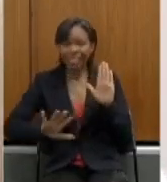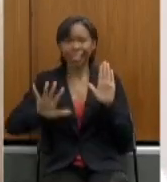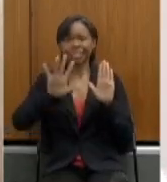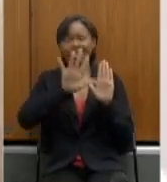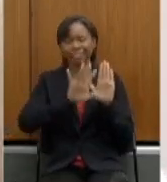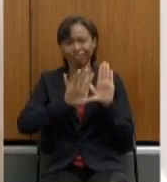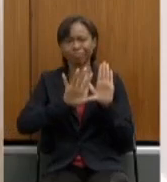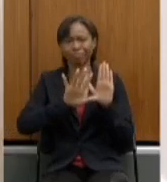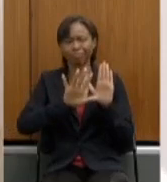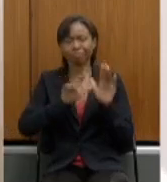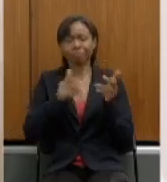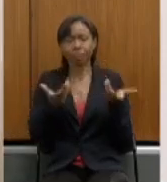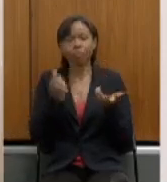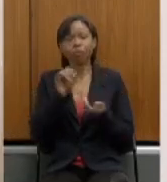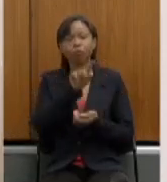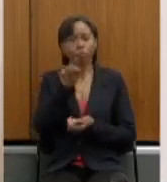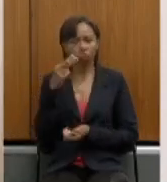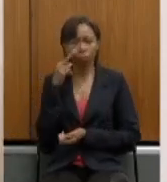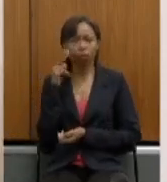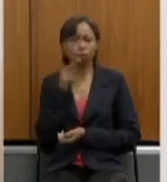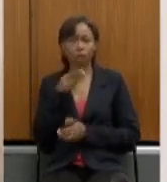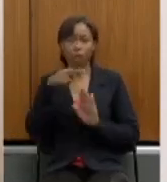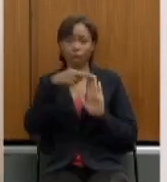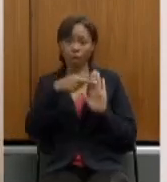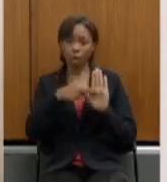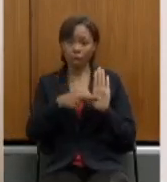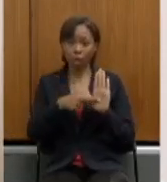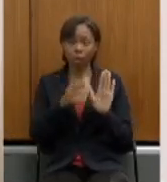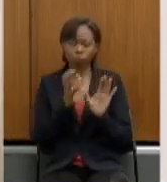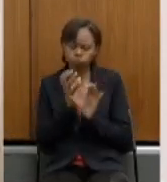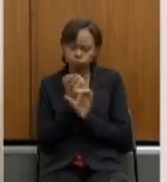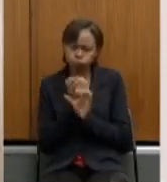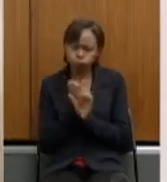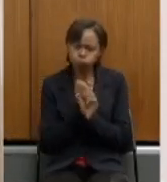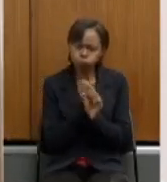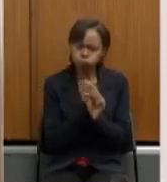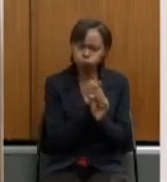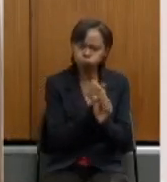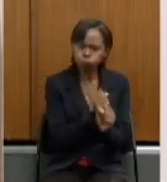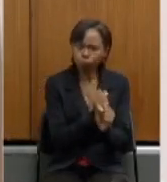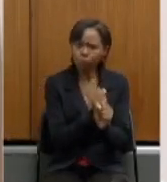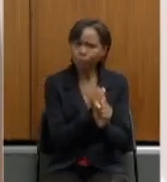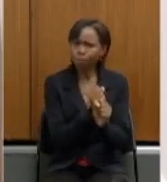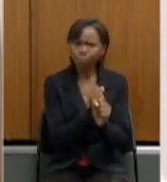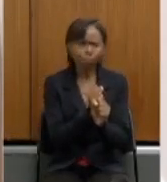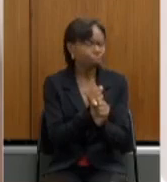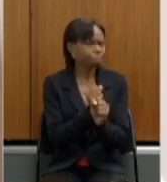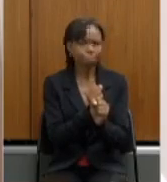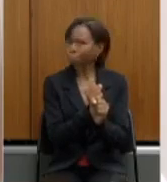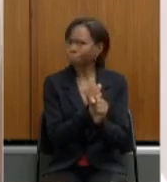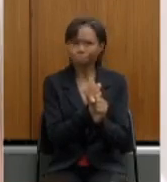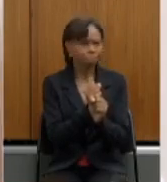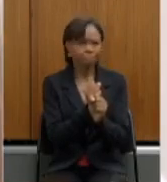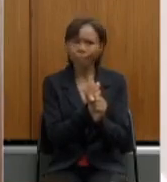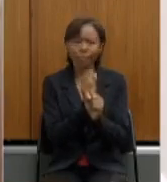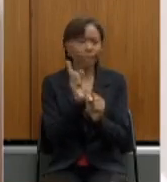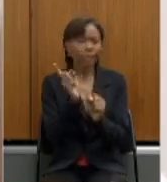Então, se os senhores observarem, as regras de acumulação, essas não estão sob a batuta